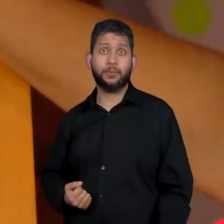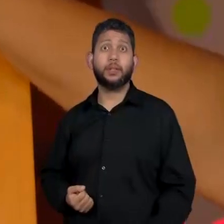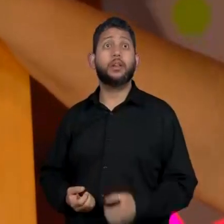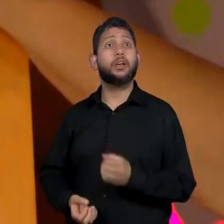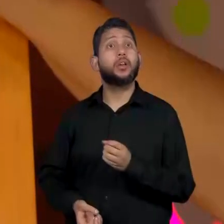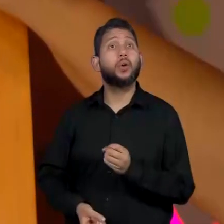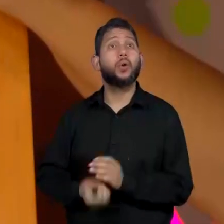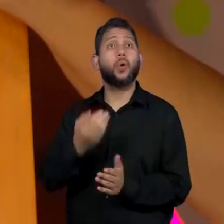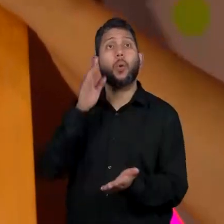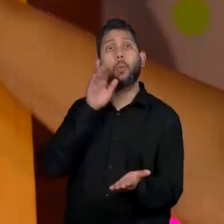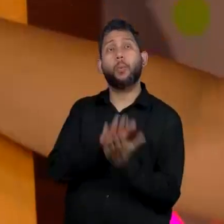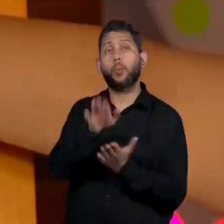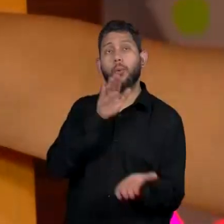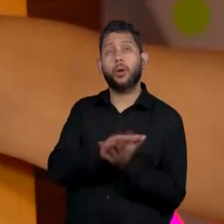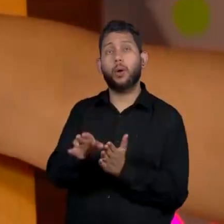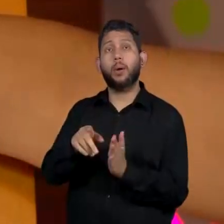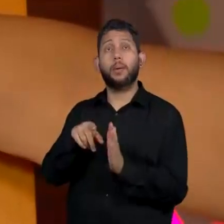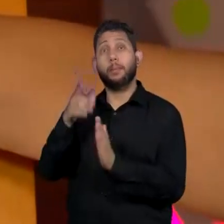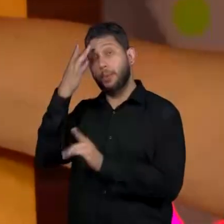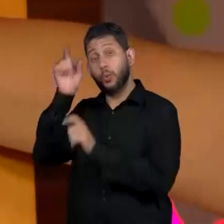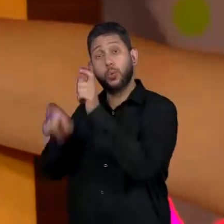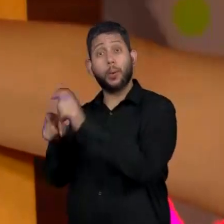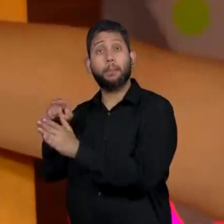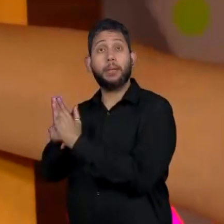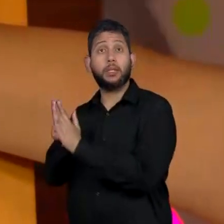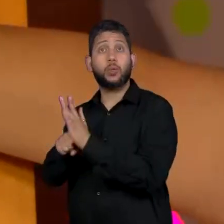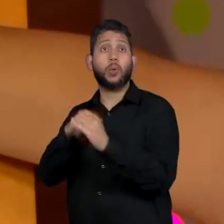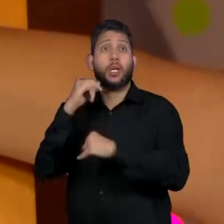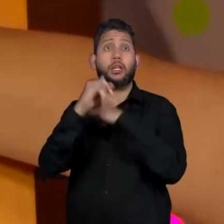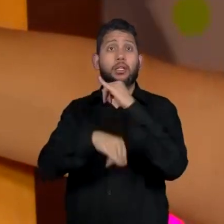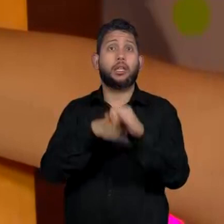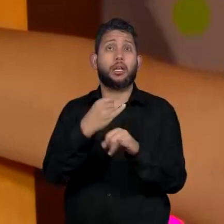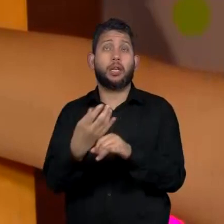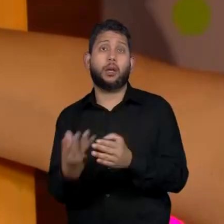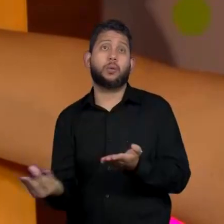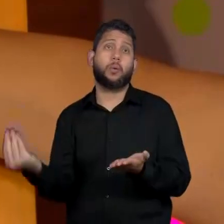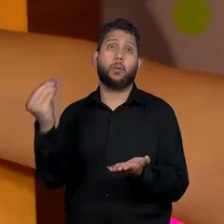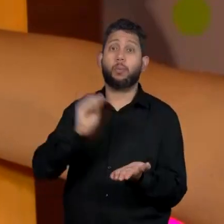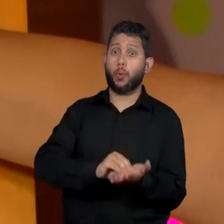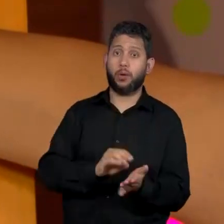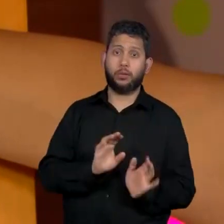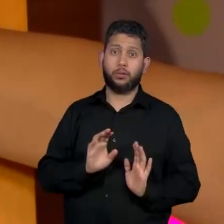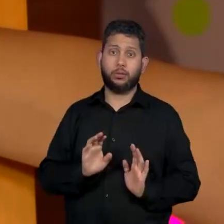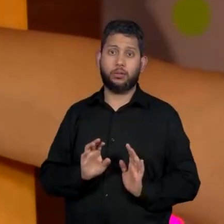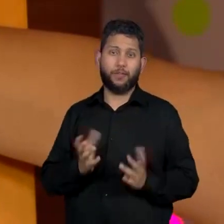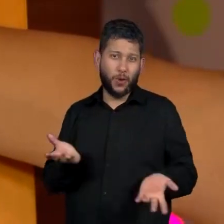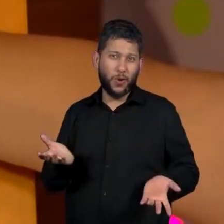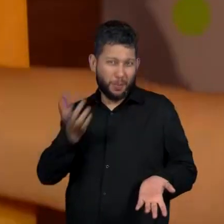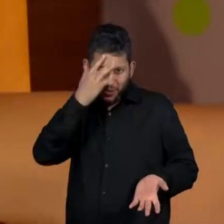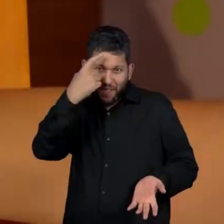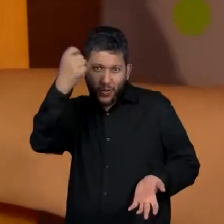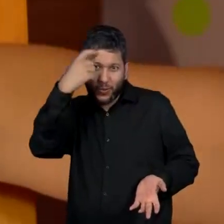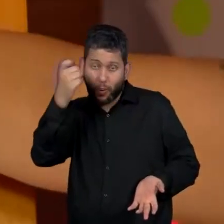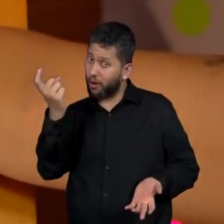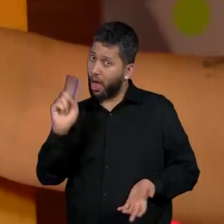foi publicado um estudo, então não foi da cabeça inventado de ninguém,